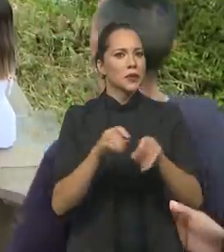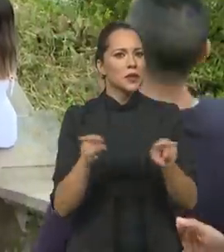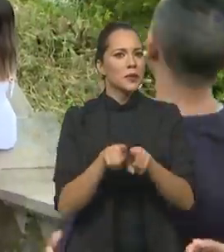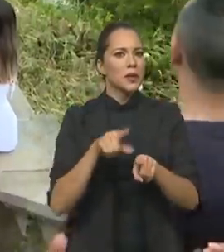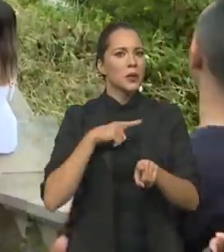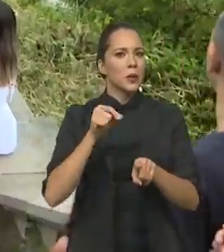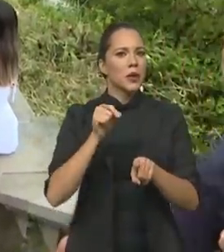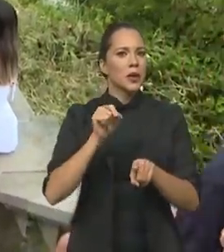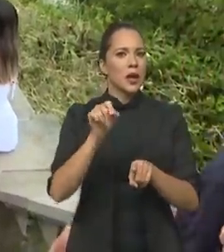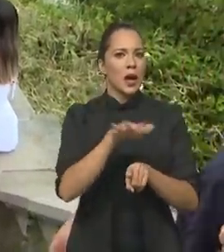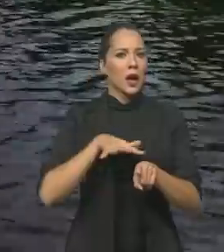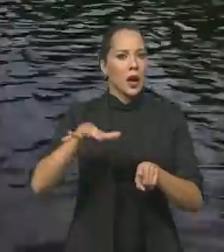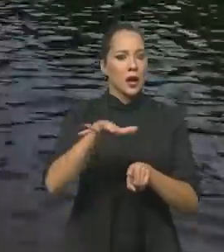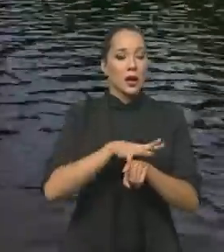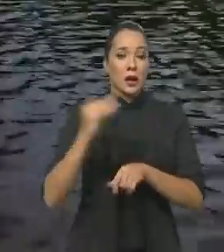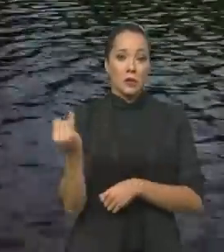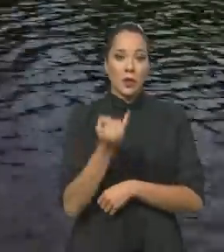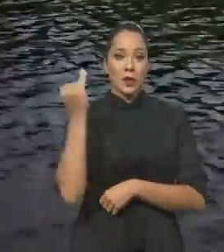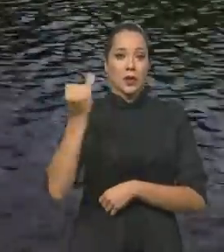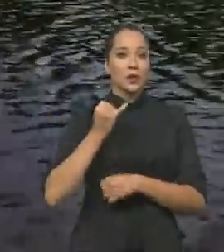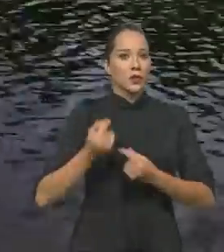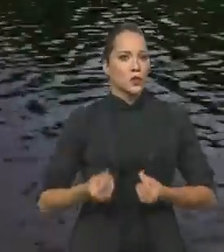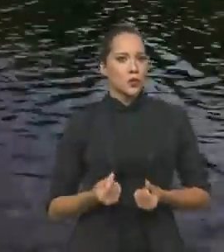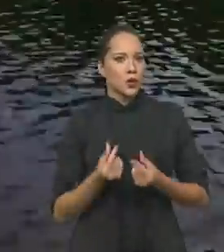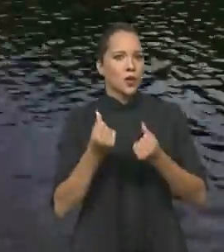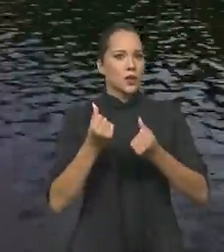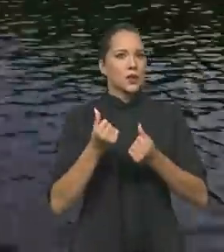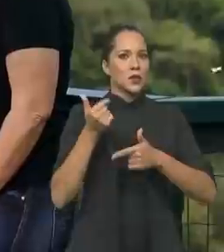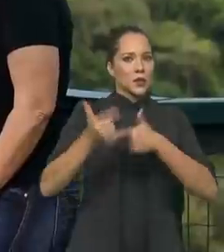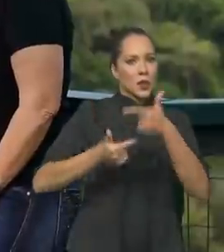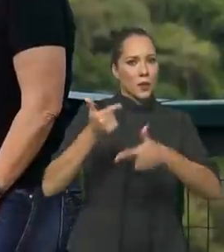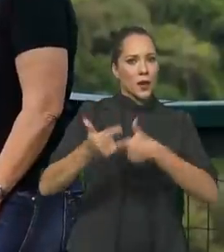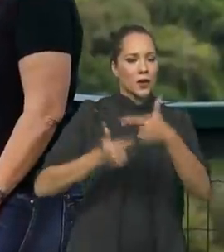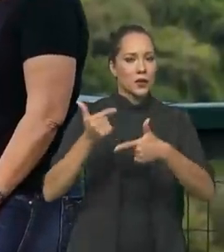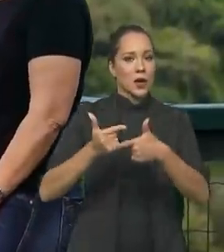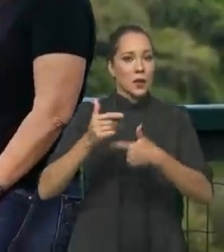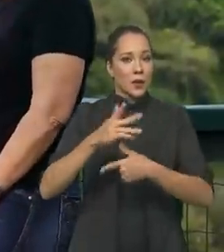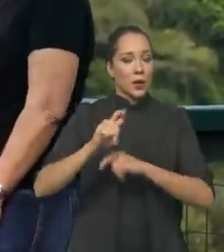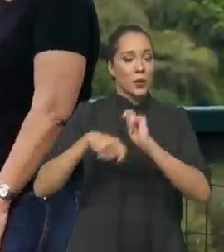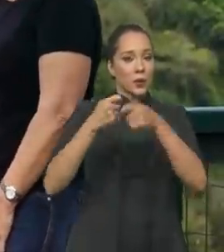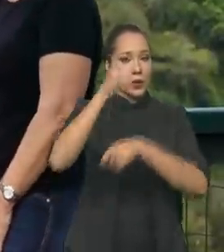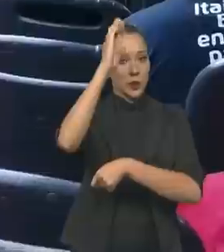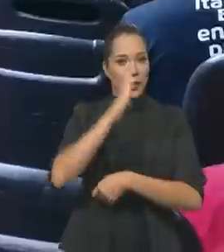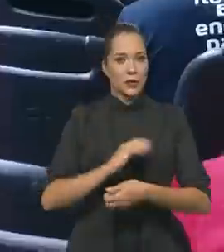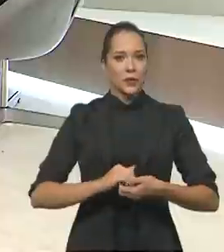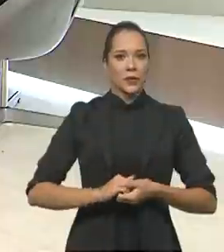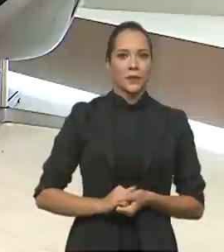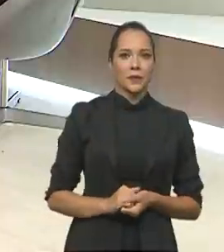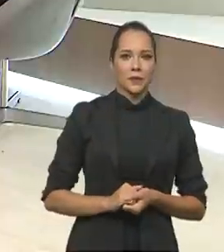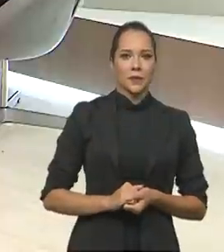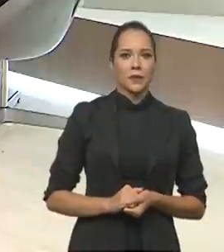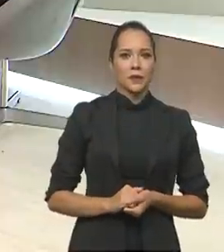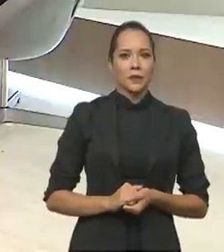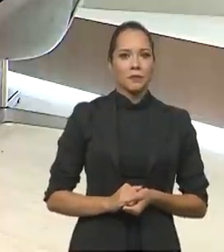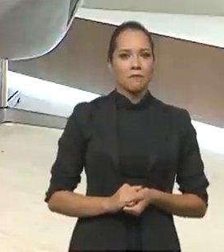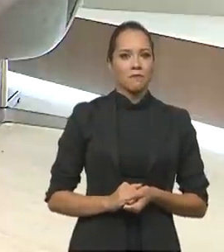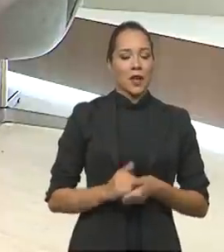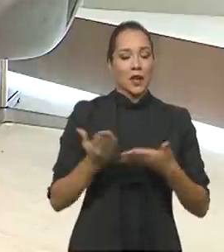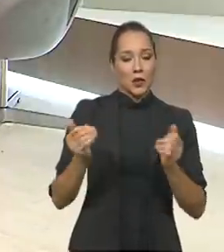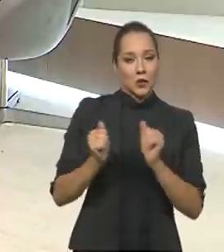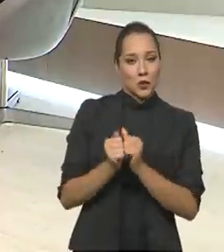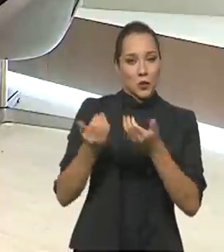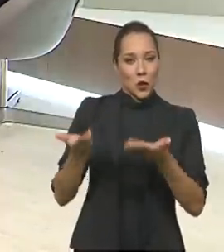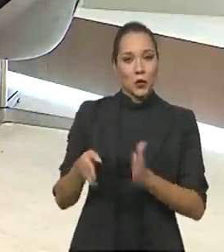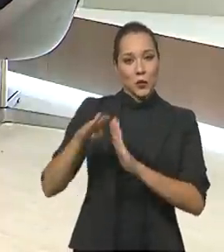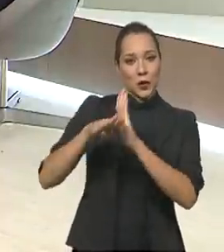faz do setor um importante gerador de riquezas e de empregos para a economia brasileira. E quem está conosco